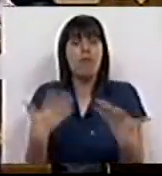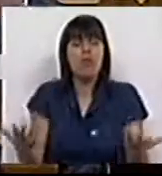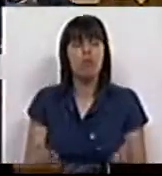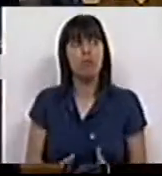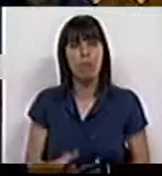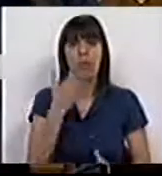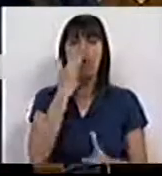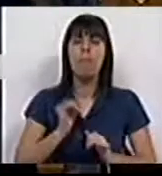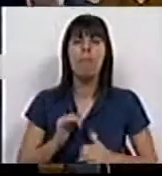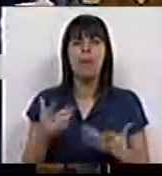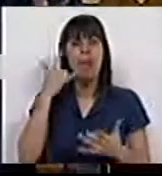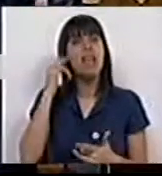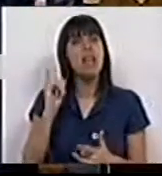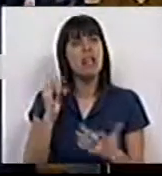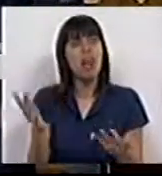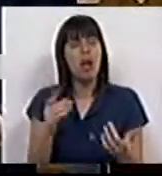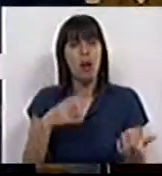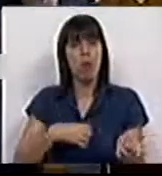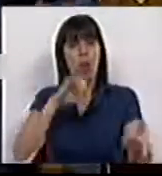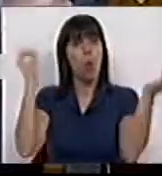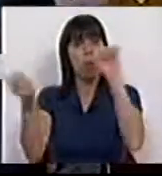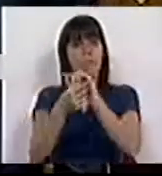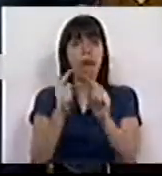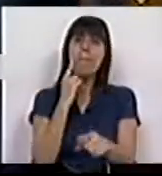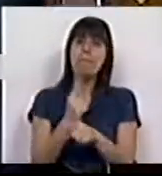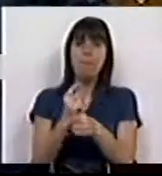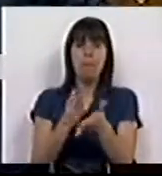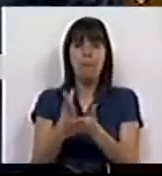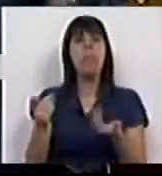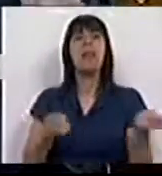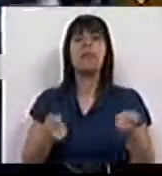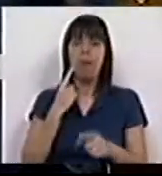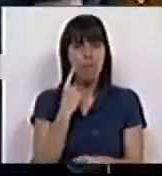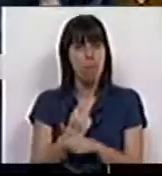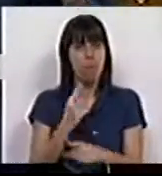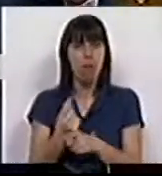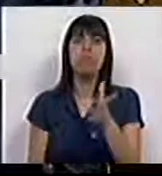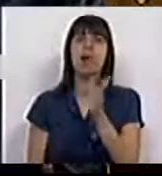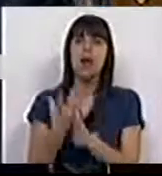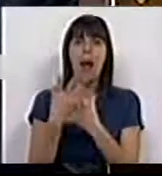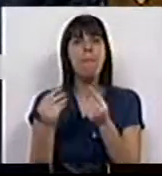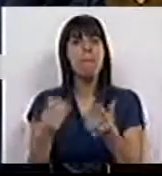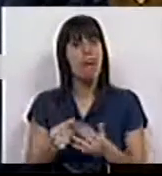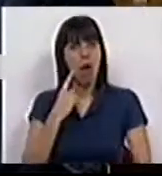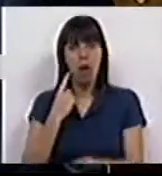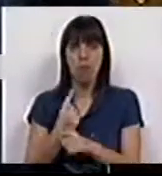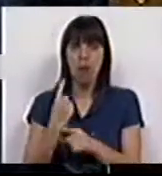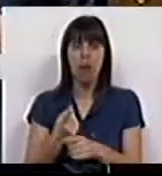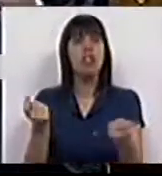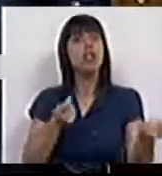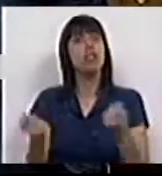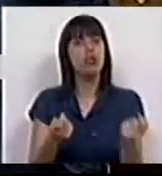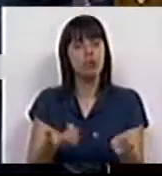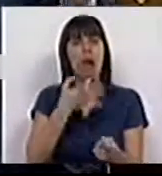parece uma ideia em sentido contrário. Deve manter-se a gestão, devem criar-se os meios para que haja a